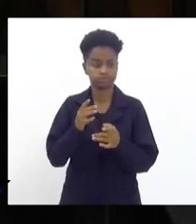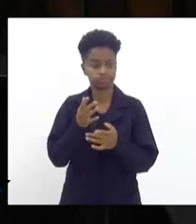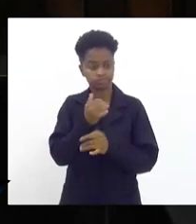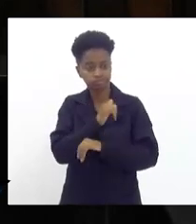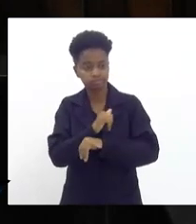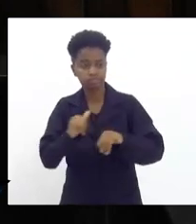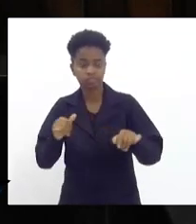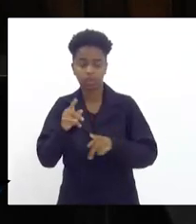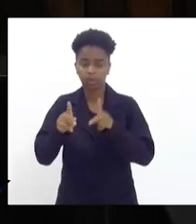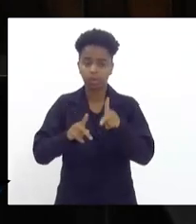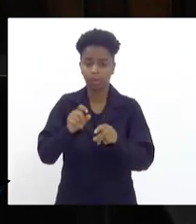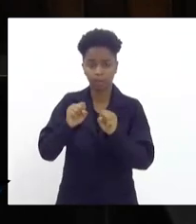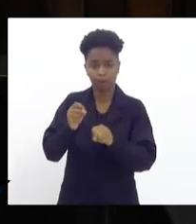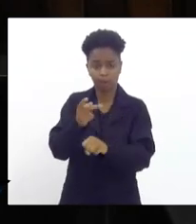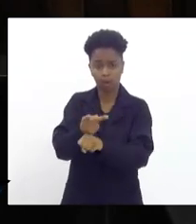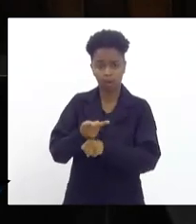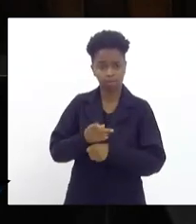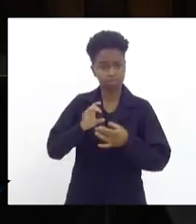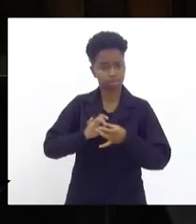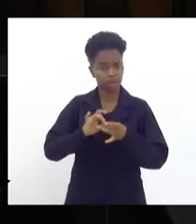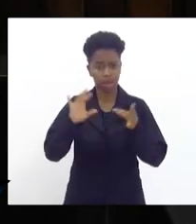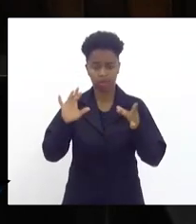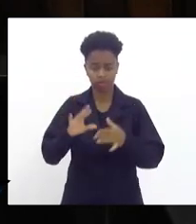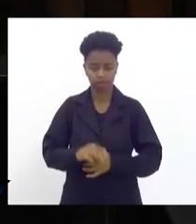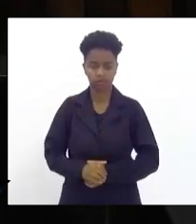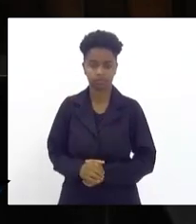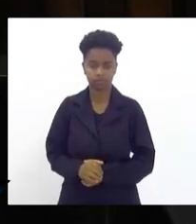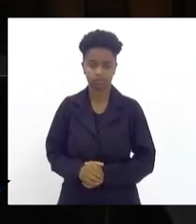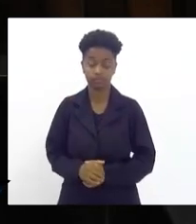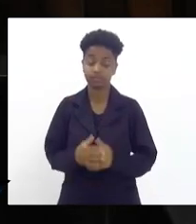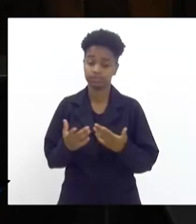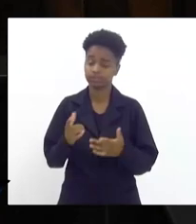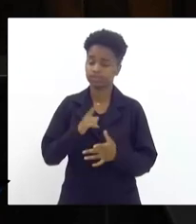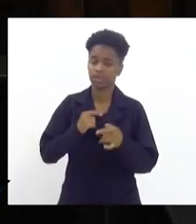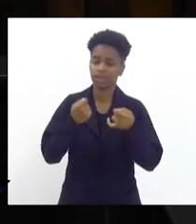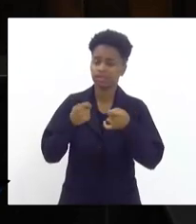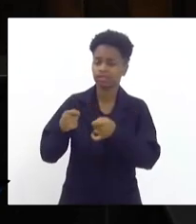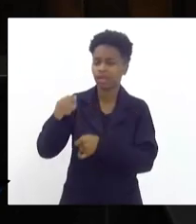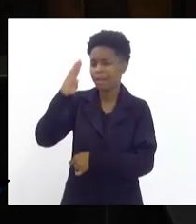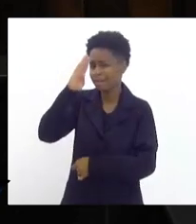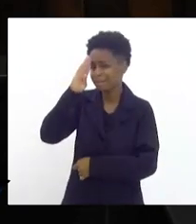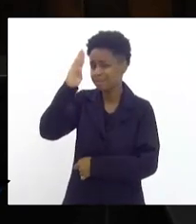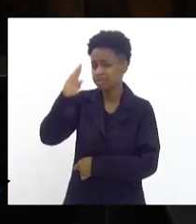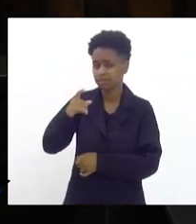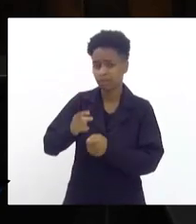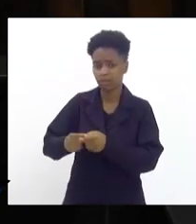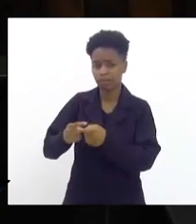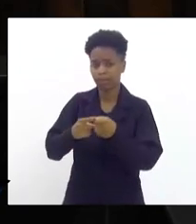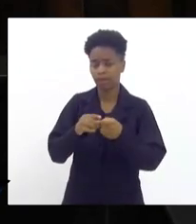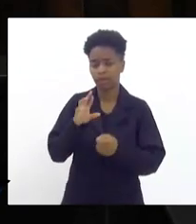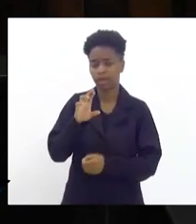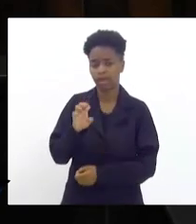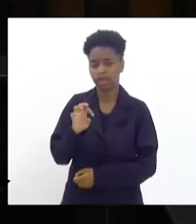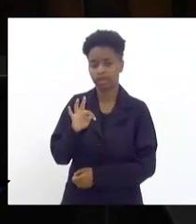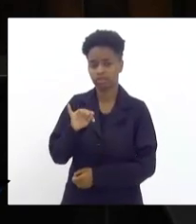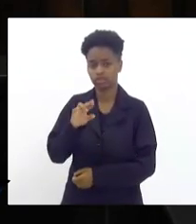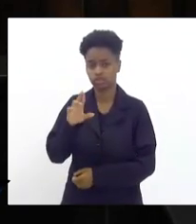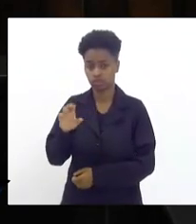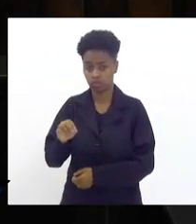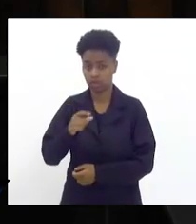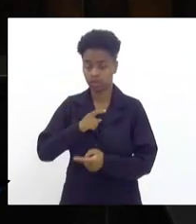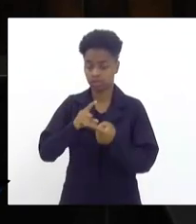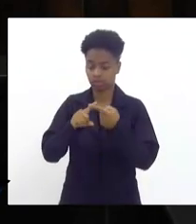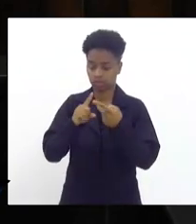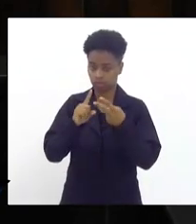da população, onde as maiores demandas no bairro Retiro foram duas